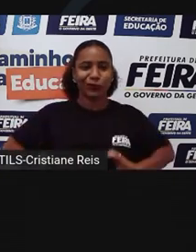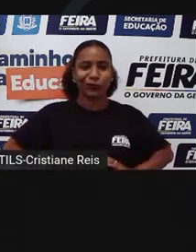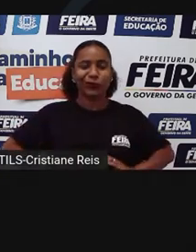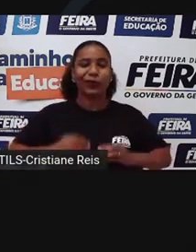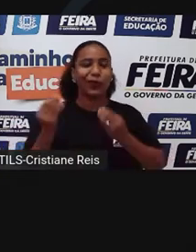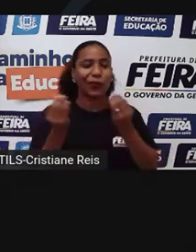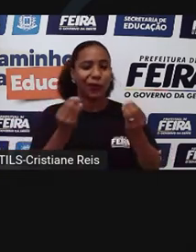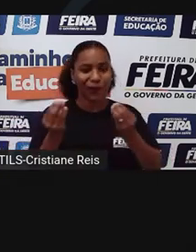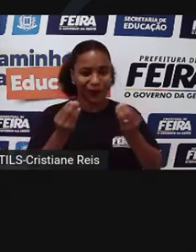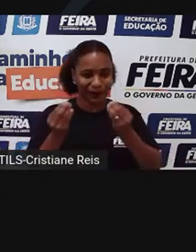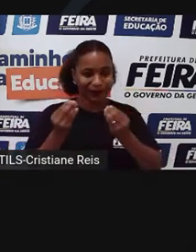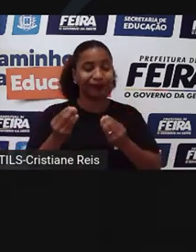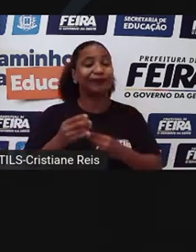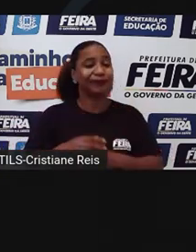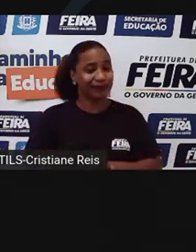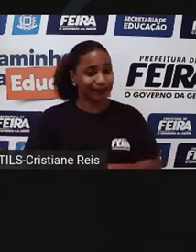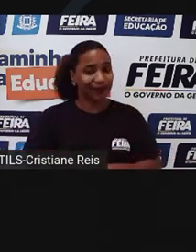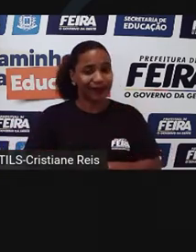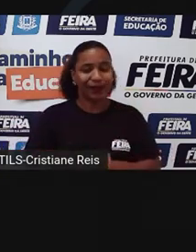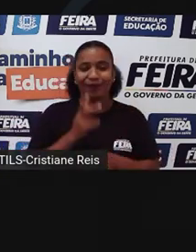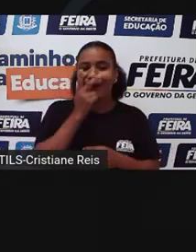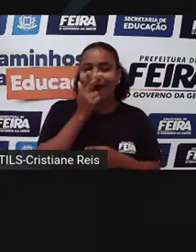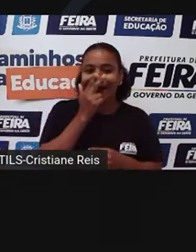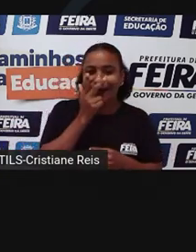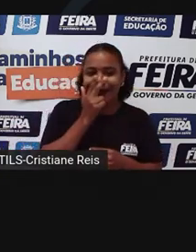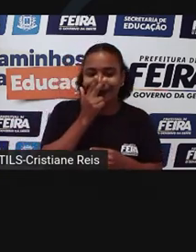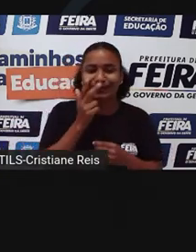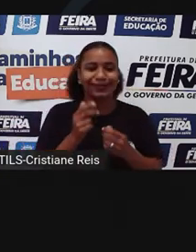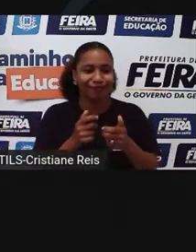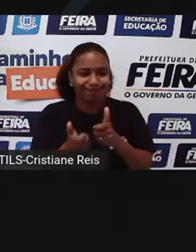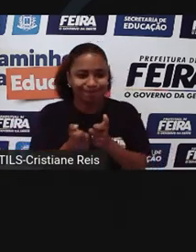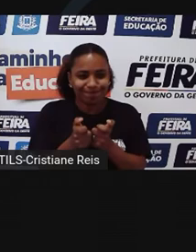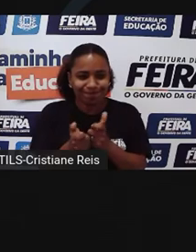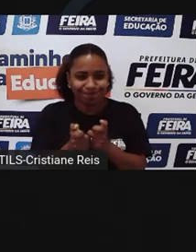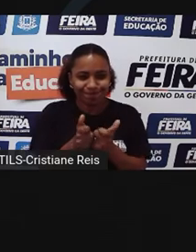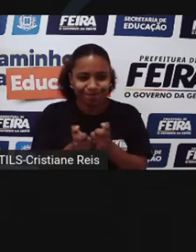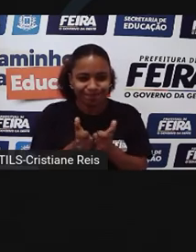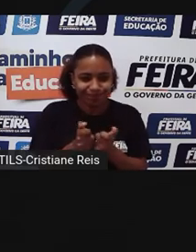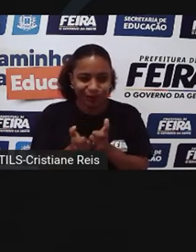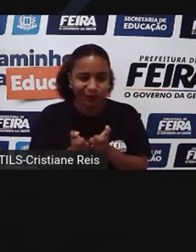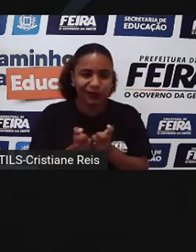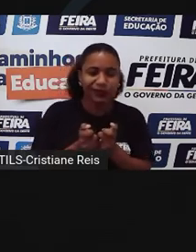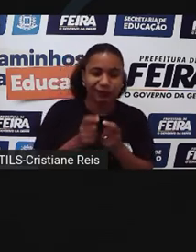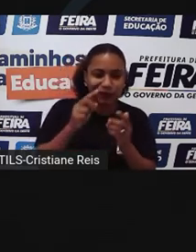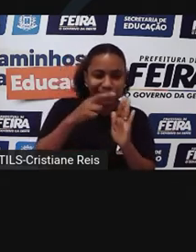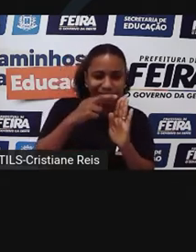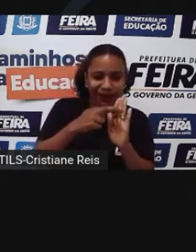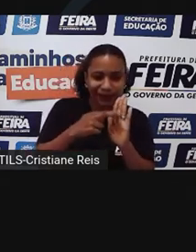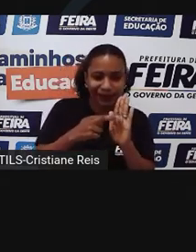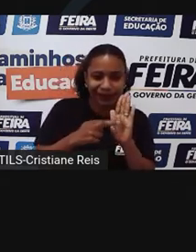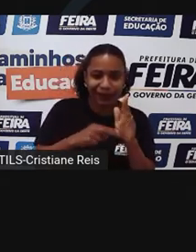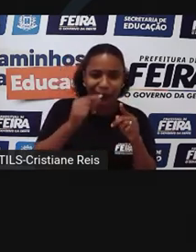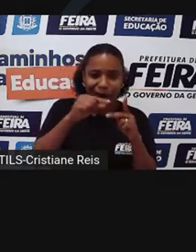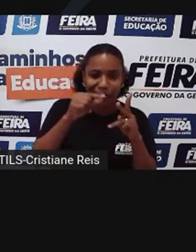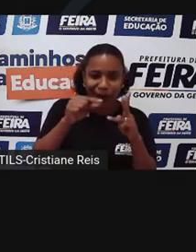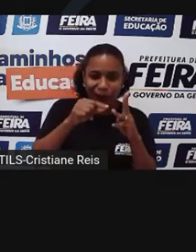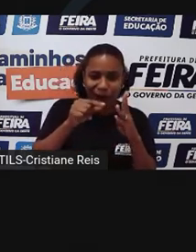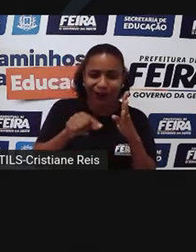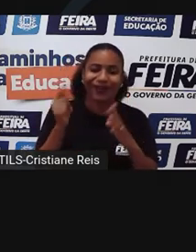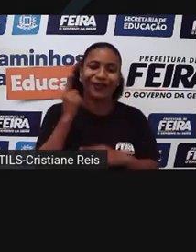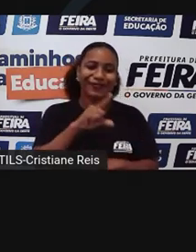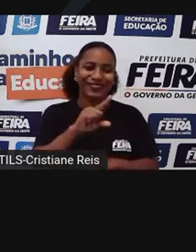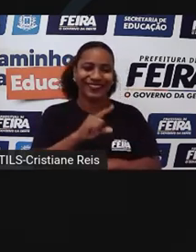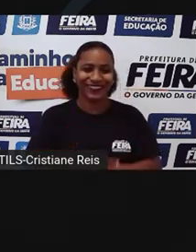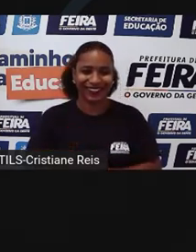de uma forma melhor. É como jogar um jogo. Para jogar bem, temos que primeiro entender bem as regras. A leitura também nos ajuda a